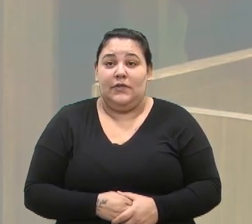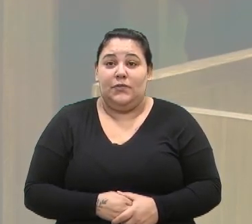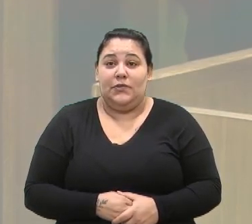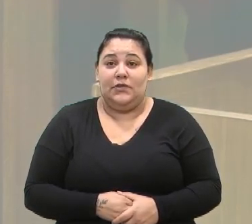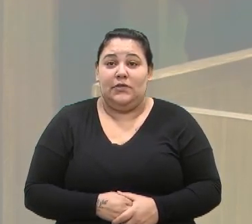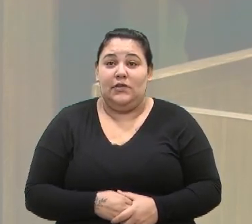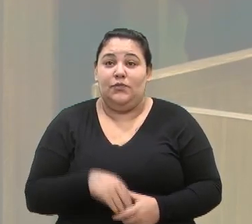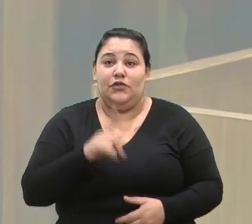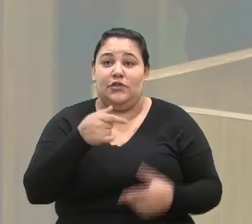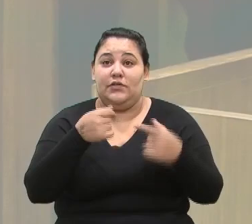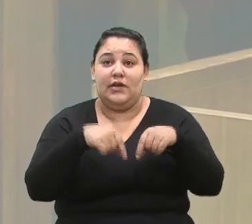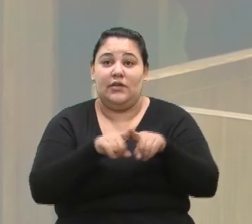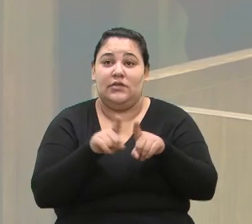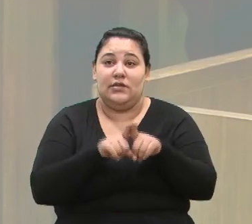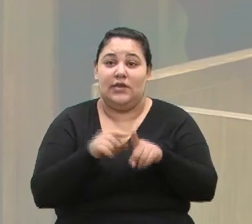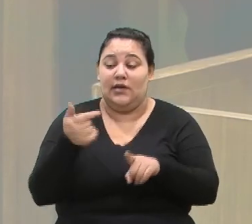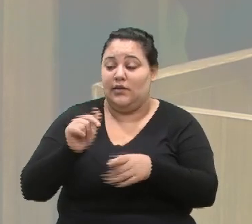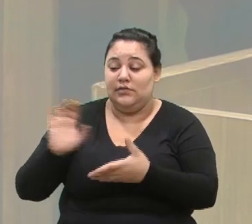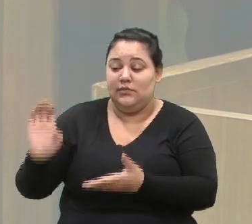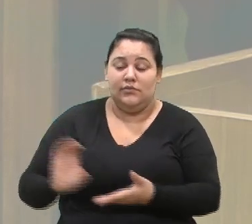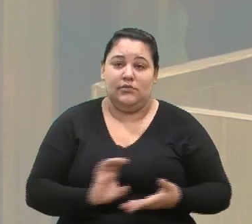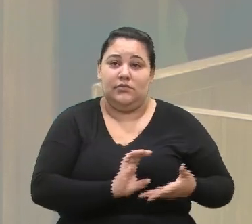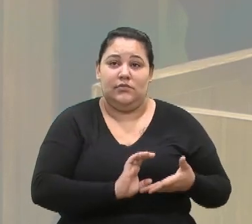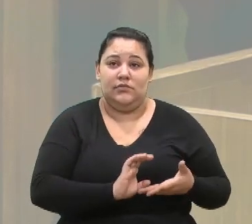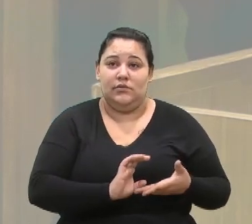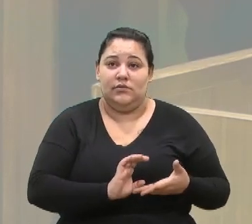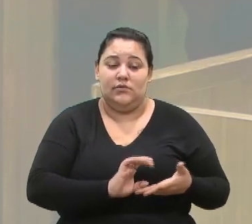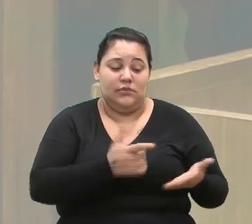Nós não tivemos recursos nos três anos para comprar pedras.